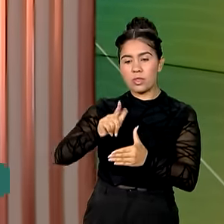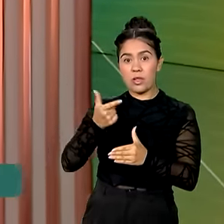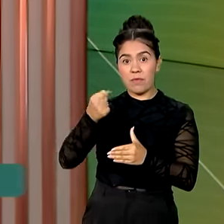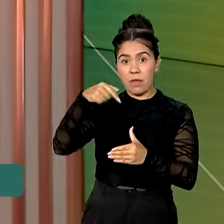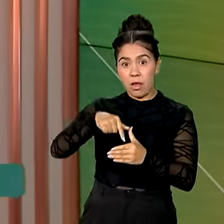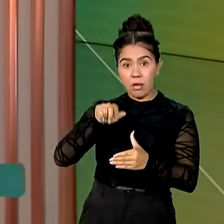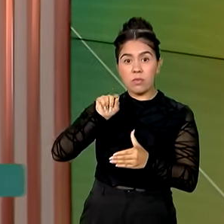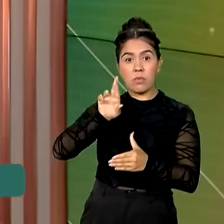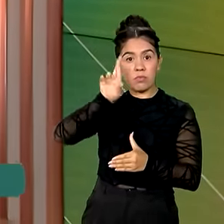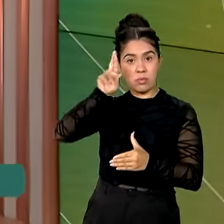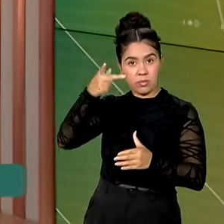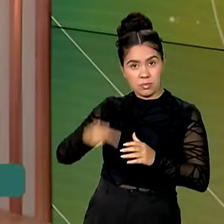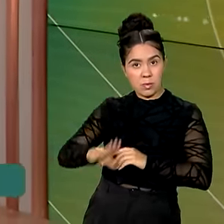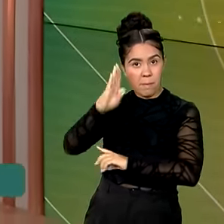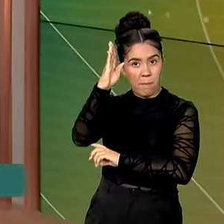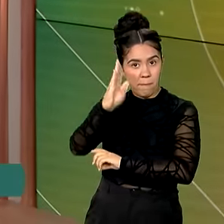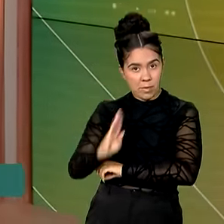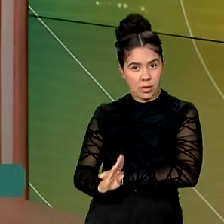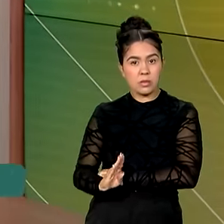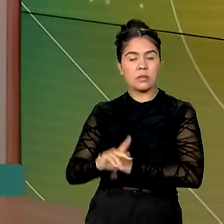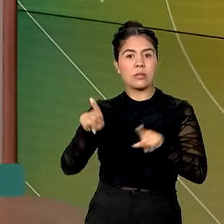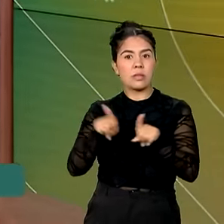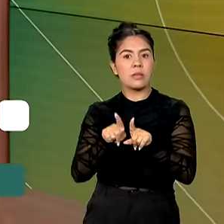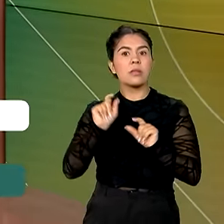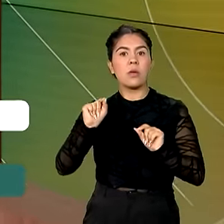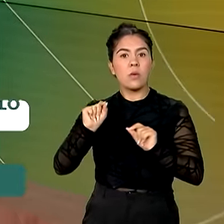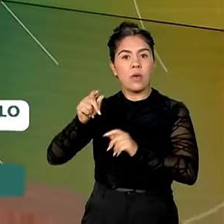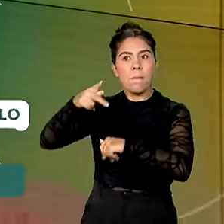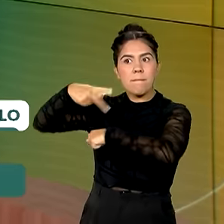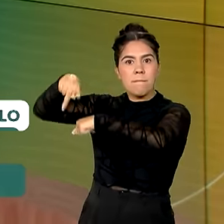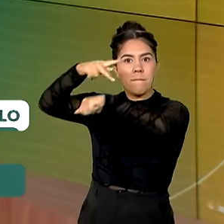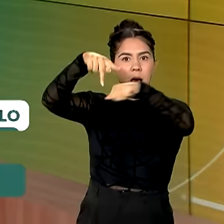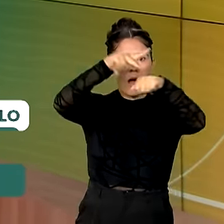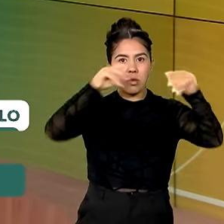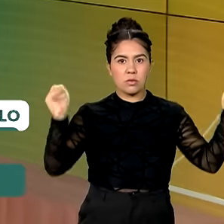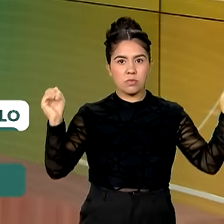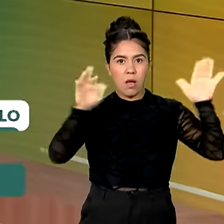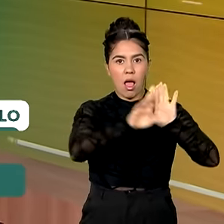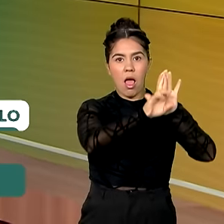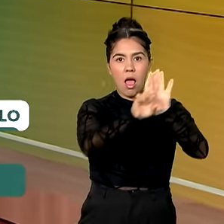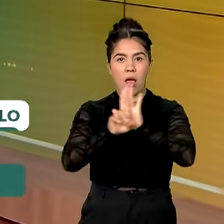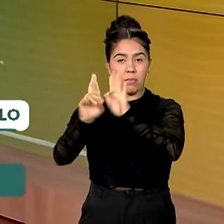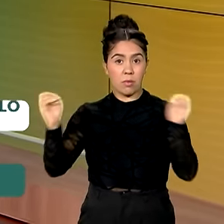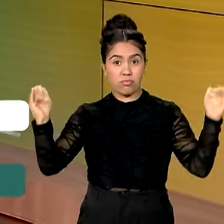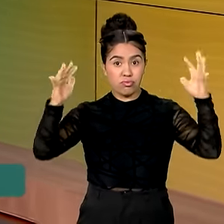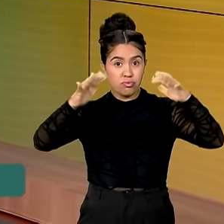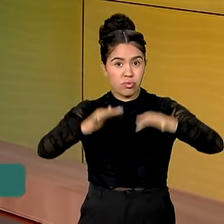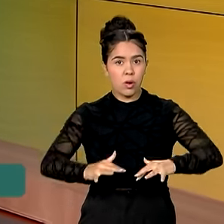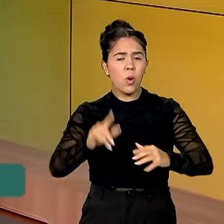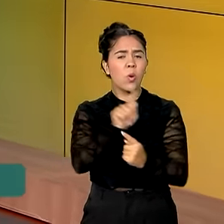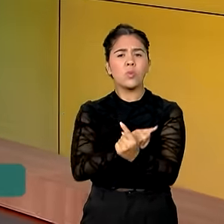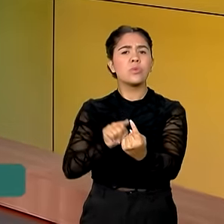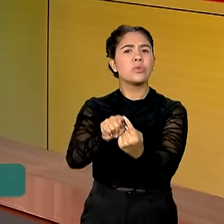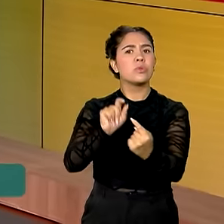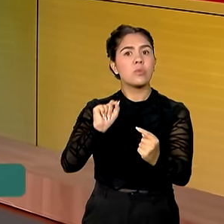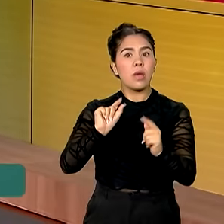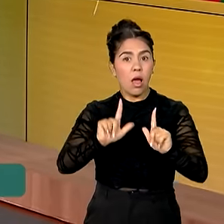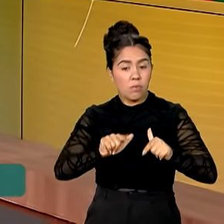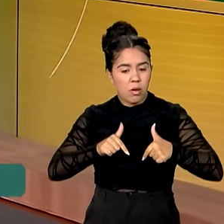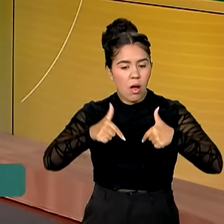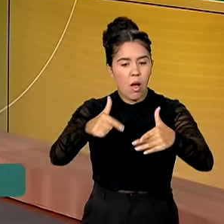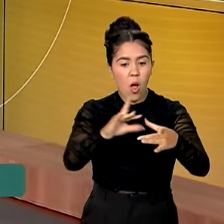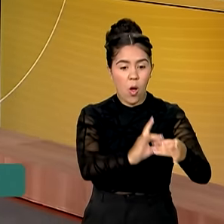presidido pelo Brasil e que reúne as maiores economias do mundo. O destaque é o pré-lançamento de uma aliança global